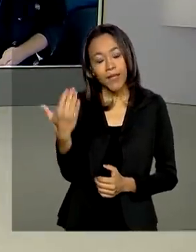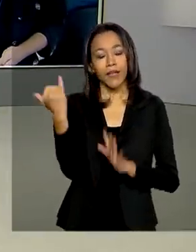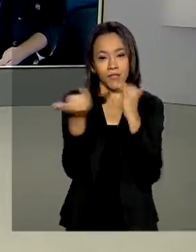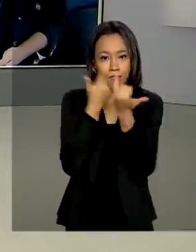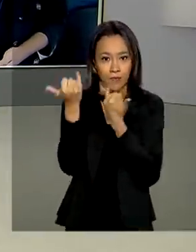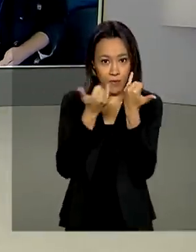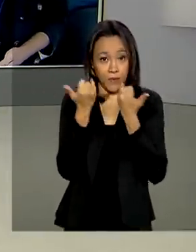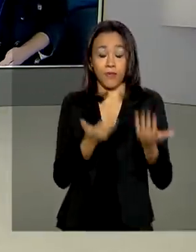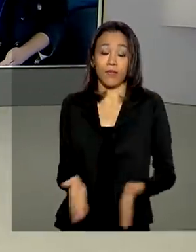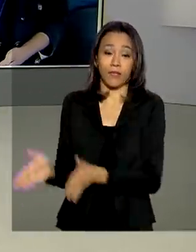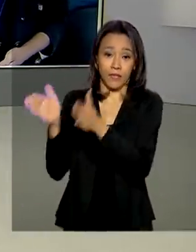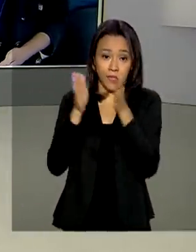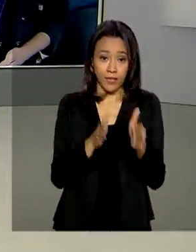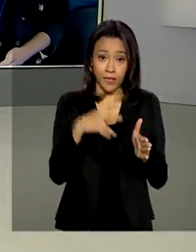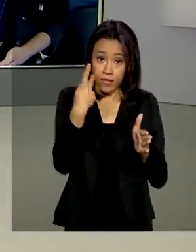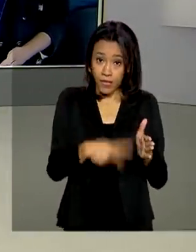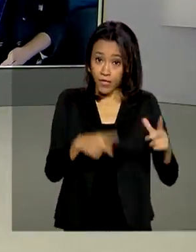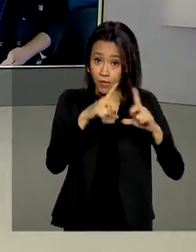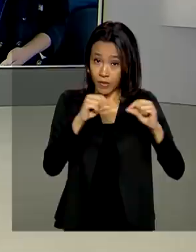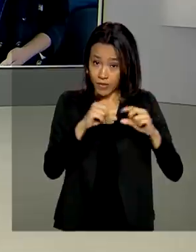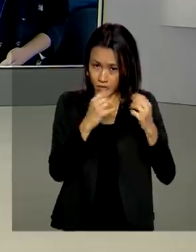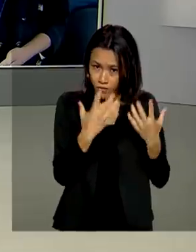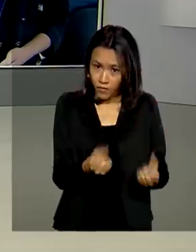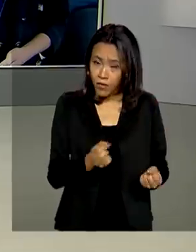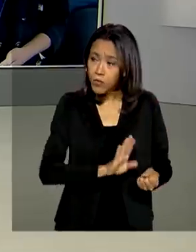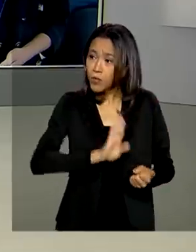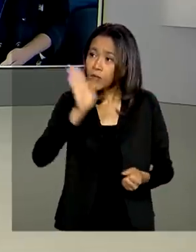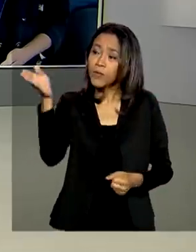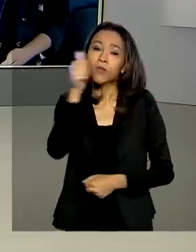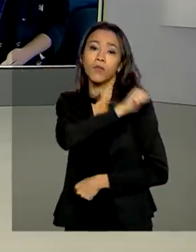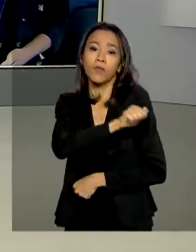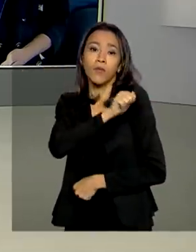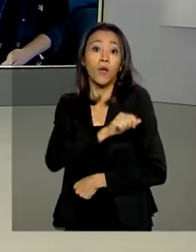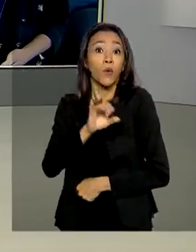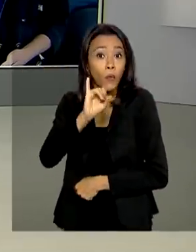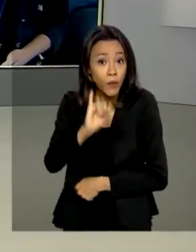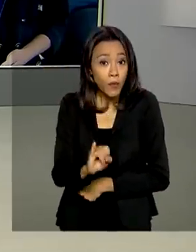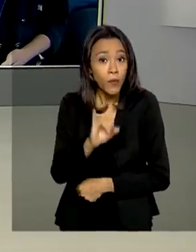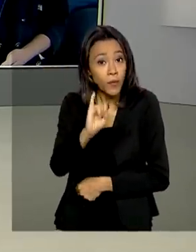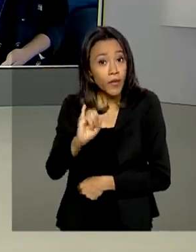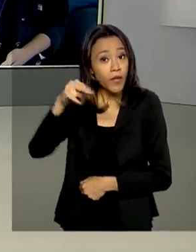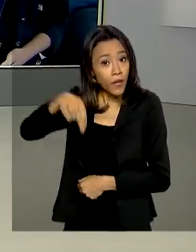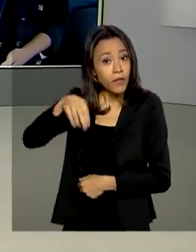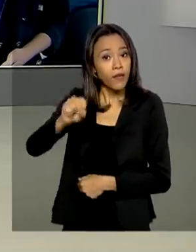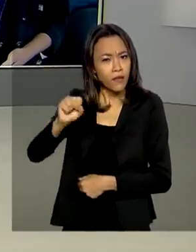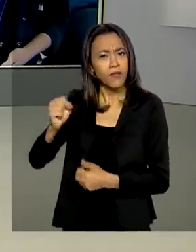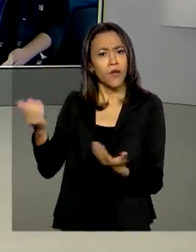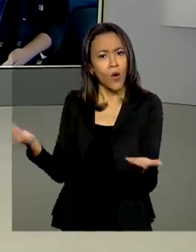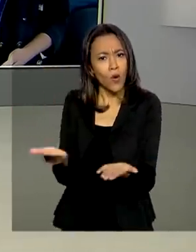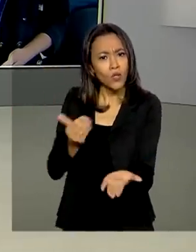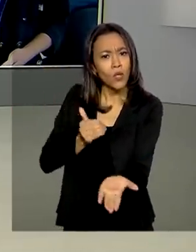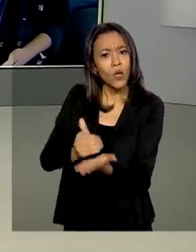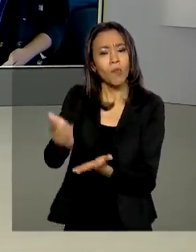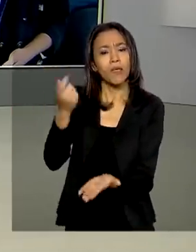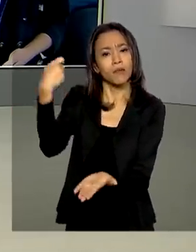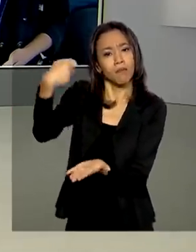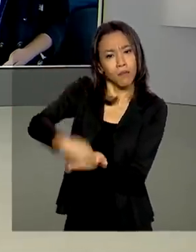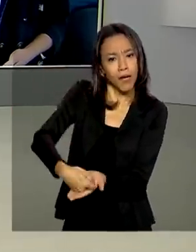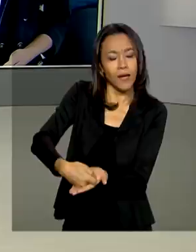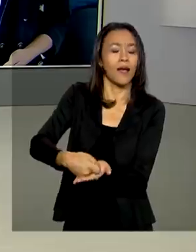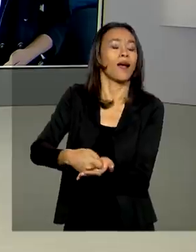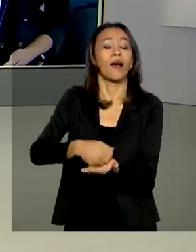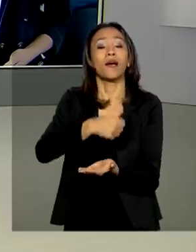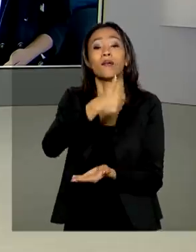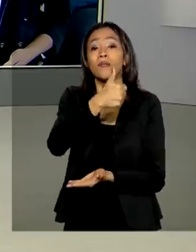informações. E olha, de Brasília vamos ao Rio de Janeiro, porque o INSS começa a pagar hoje a primeira parcela do 13º